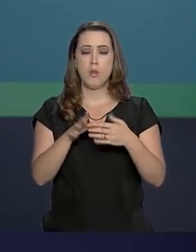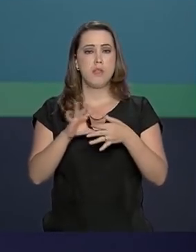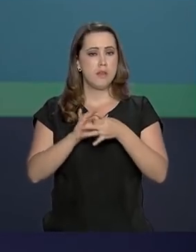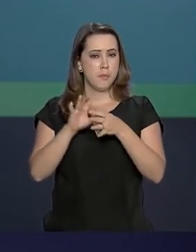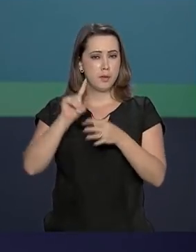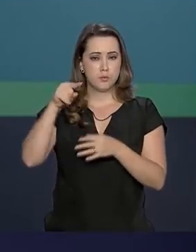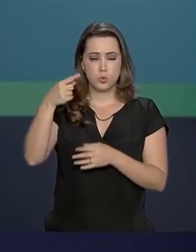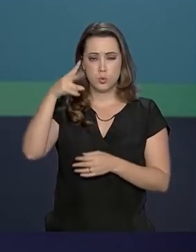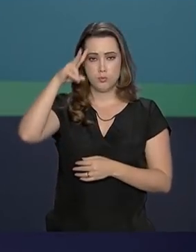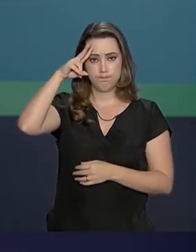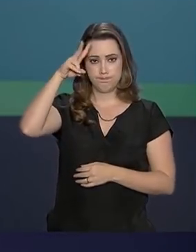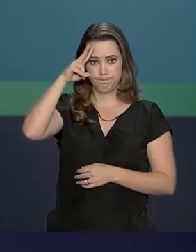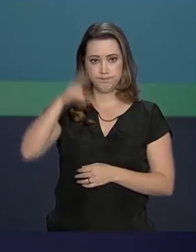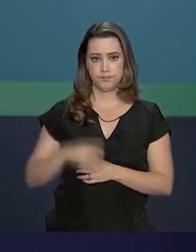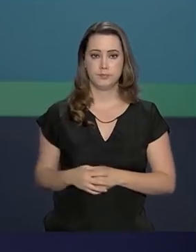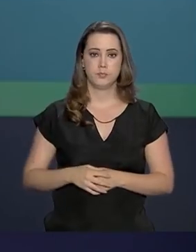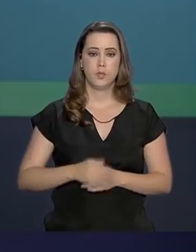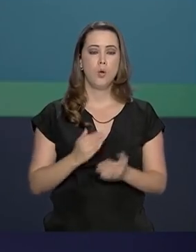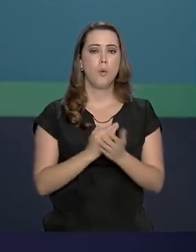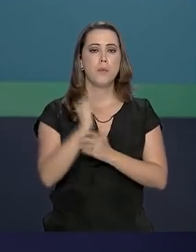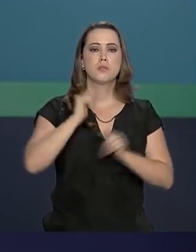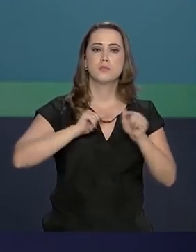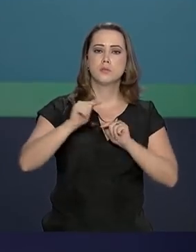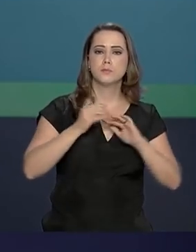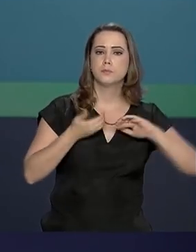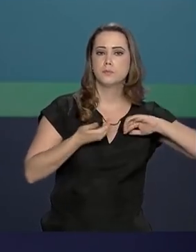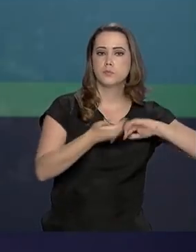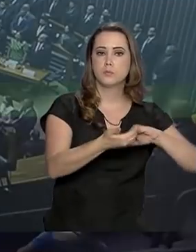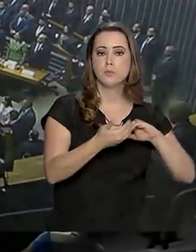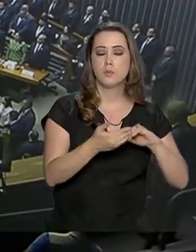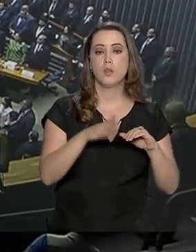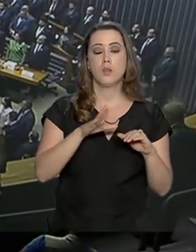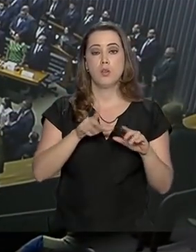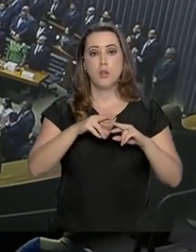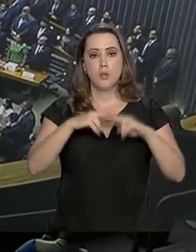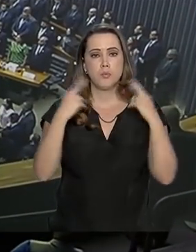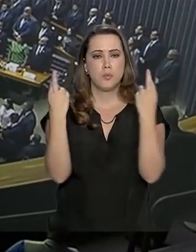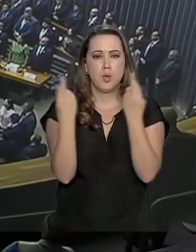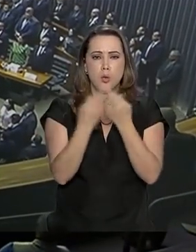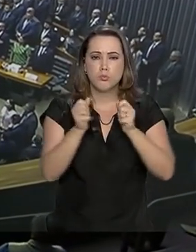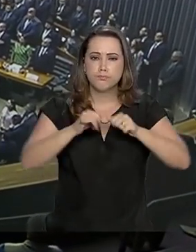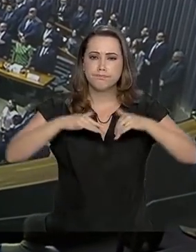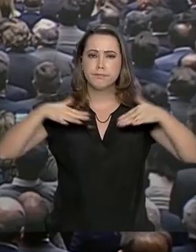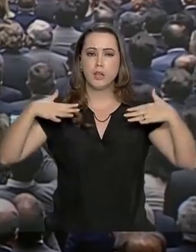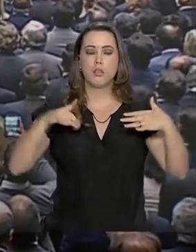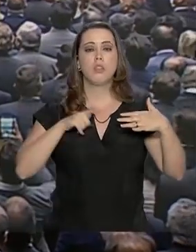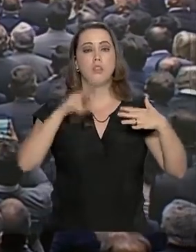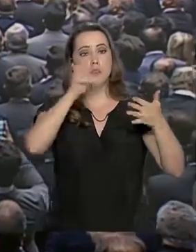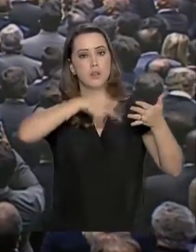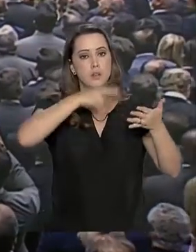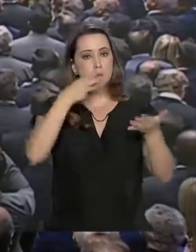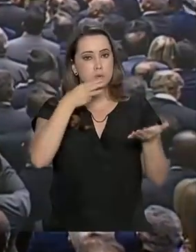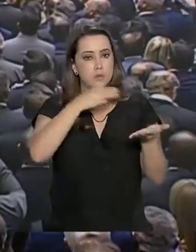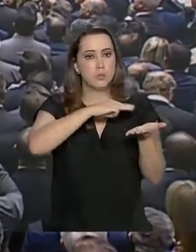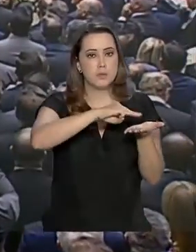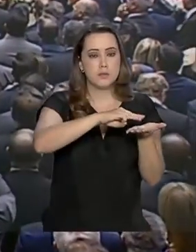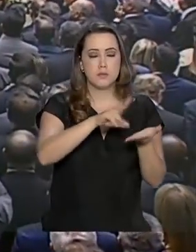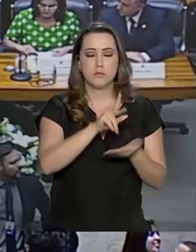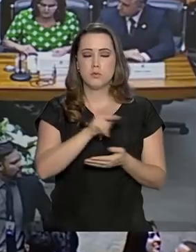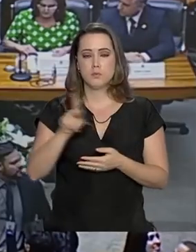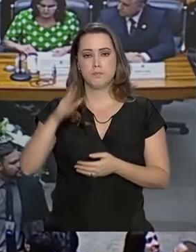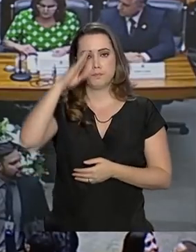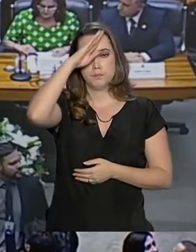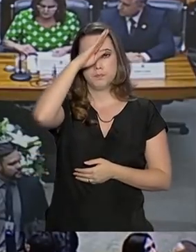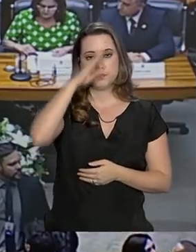a próxima segunda-feira. Começa o trabalho no Congresso Nacional. Sessão conjunta realizada hoje teve leitura da mensagem enviada pelo